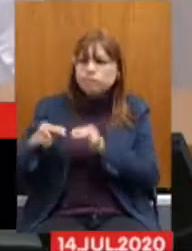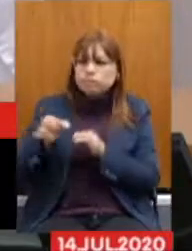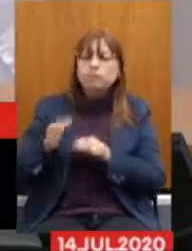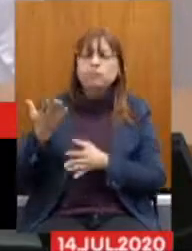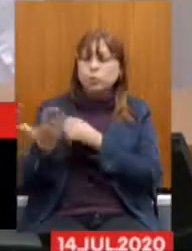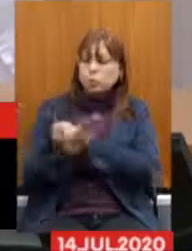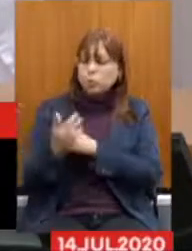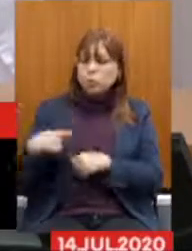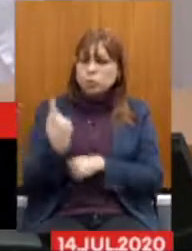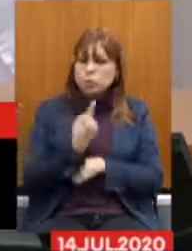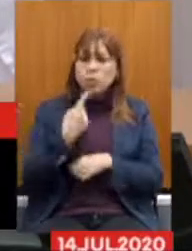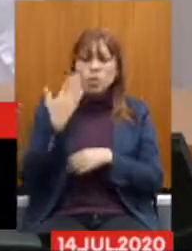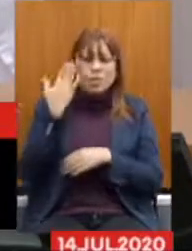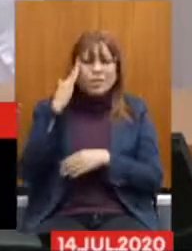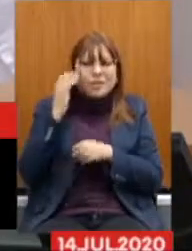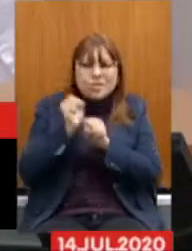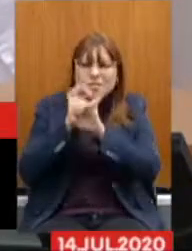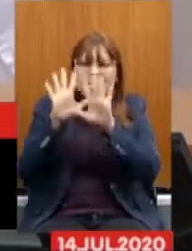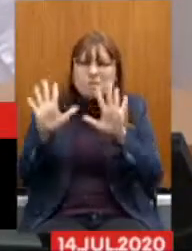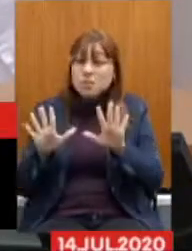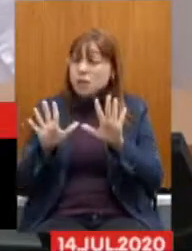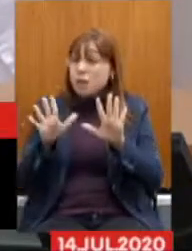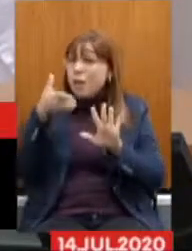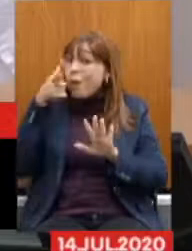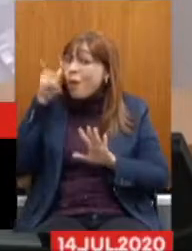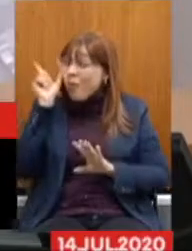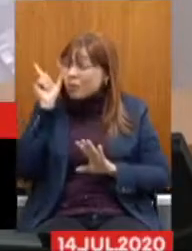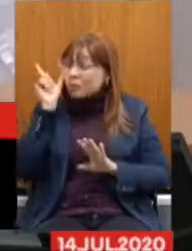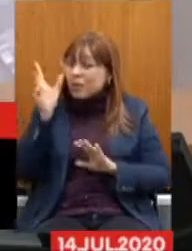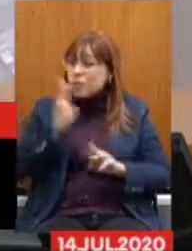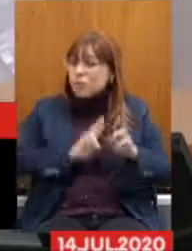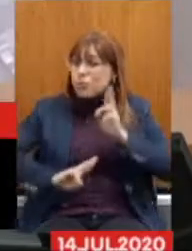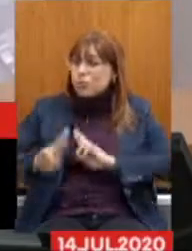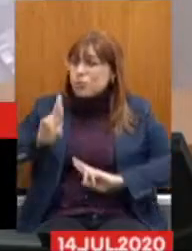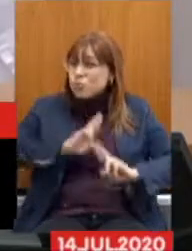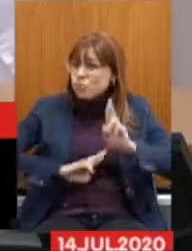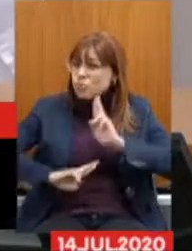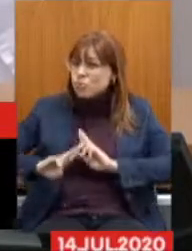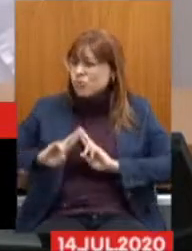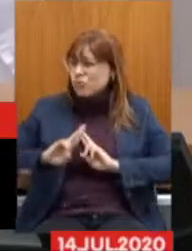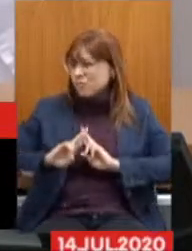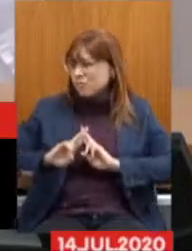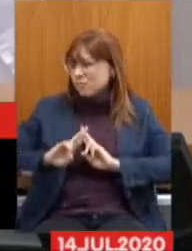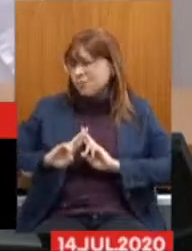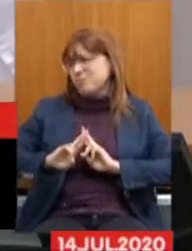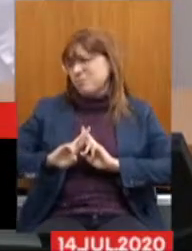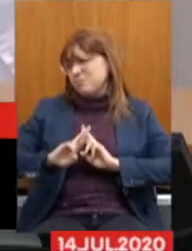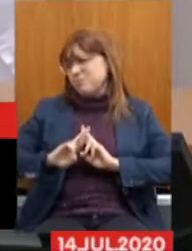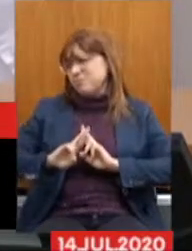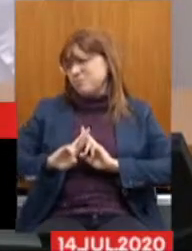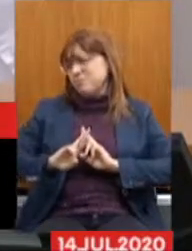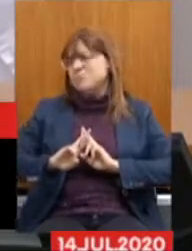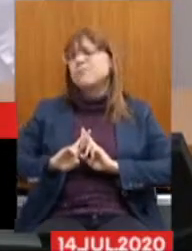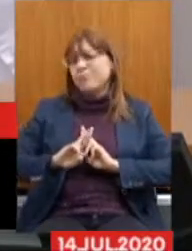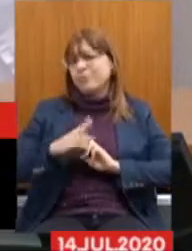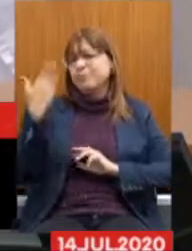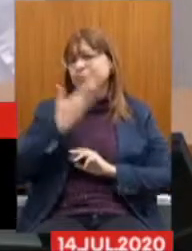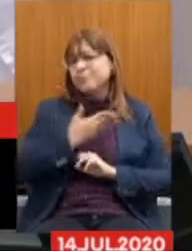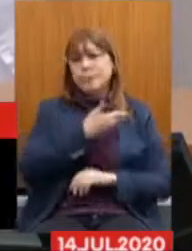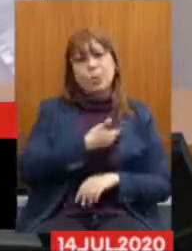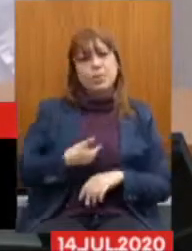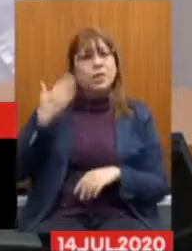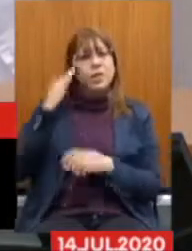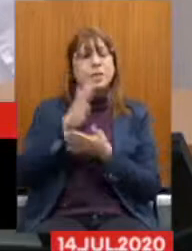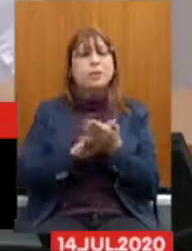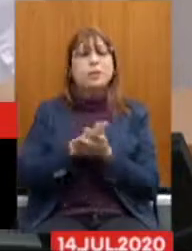ajudando A interpretar E ontem Várias das respostas Que foram dadas aqui Mostram que nem o governo Estava